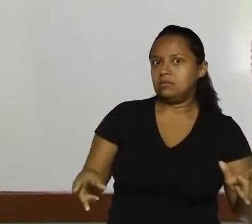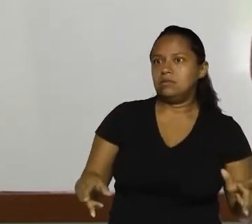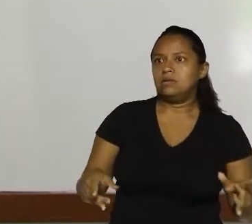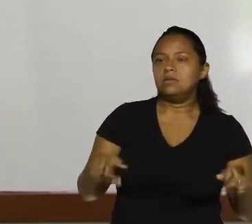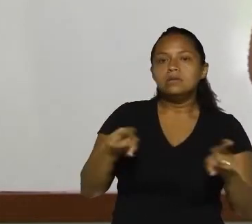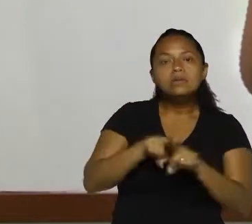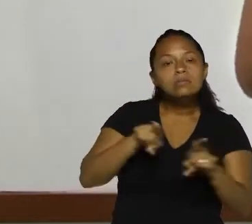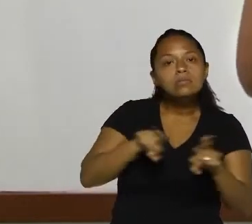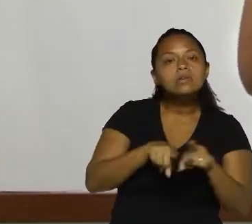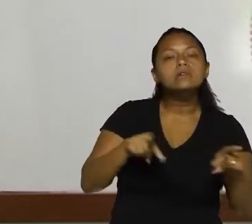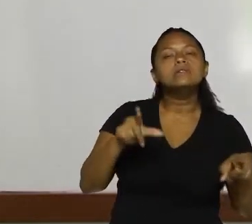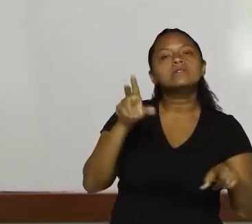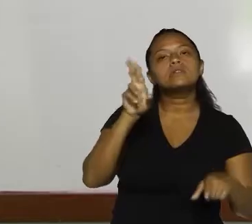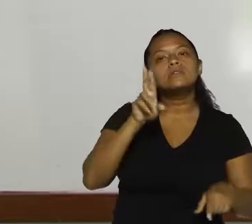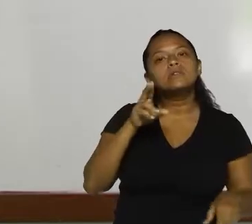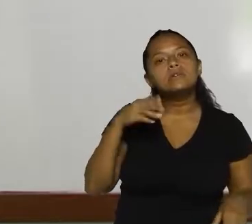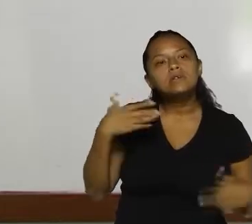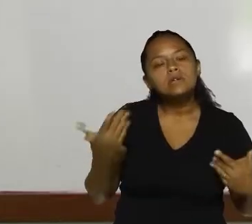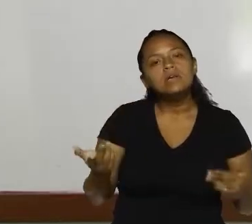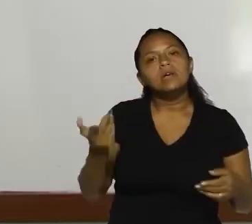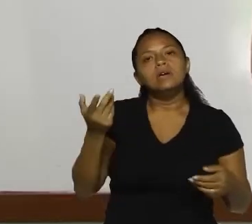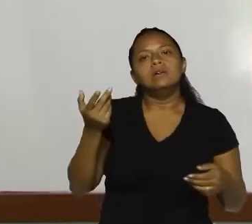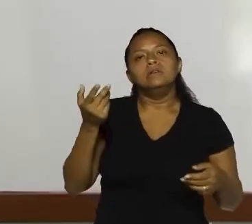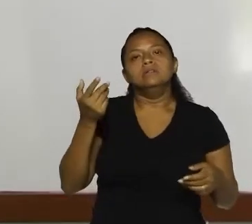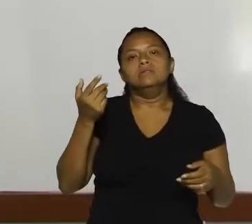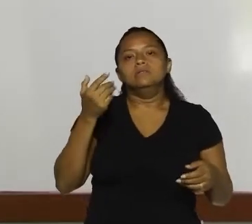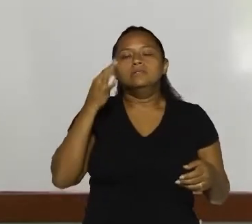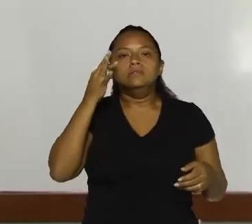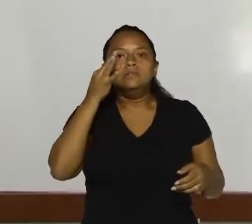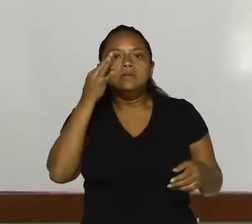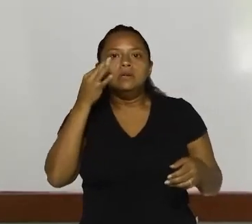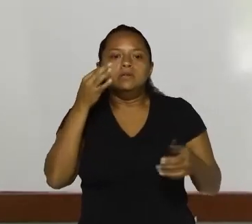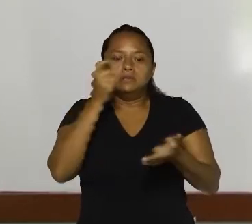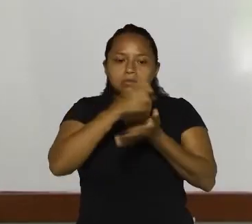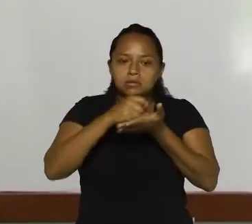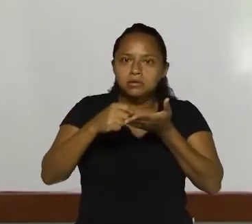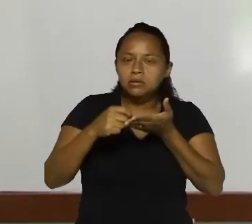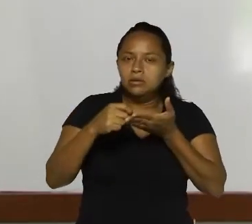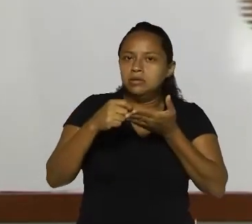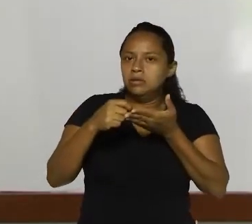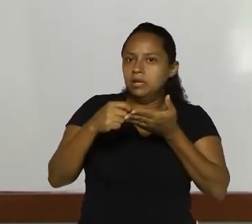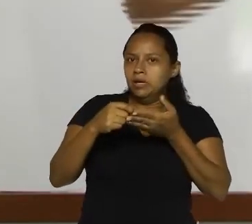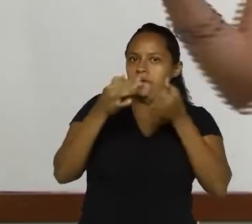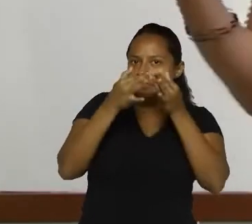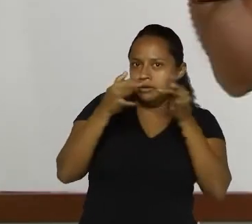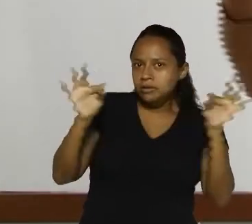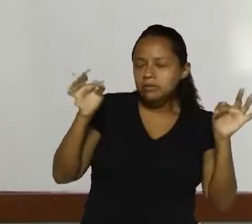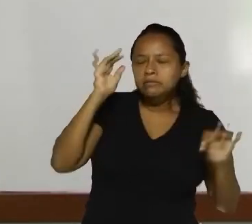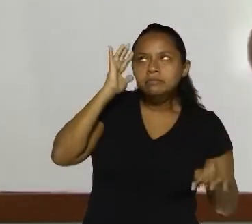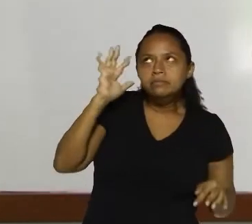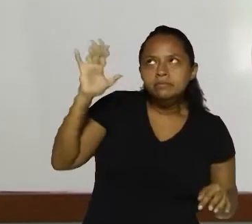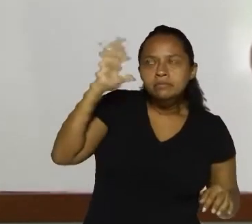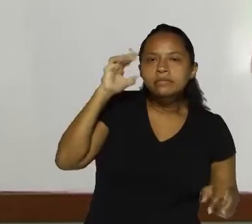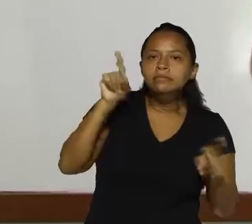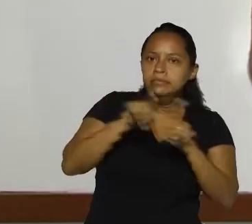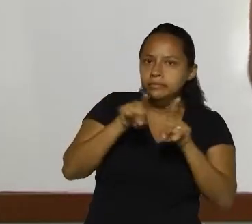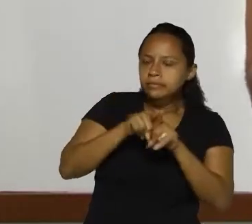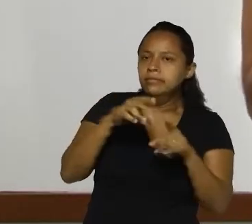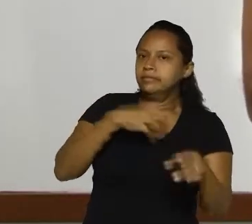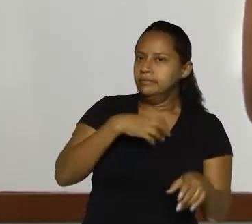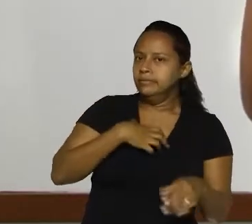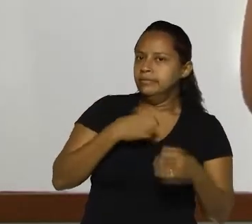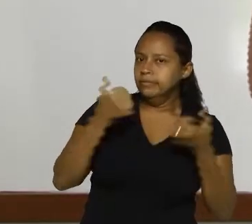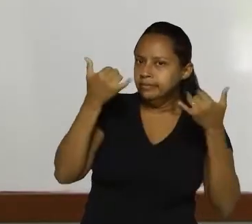Da mesma forma que quando nós nos deparamos, né? Com a frase escrita, nós vamos imaginar essa entonação também.